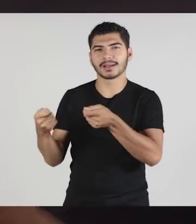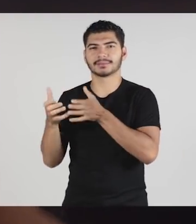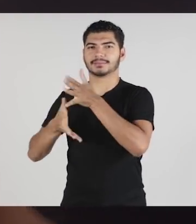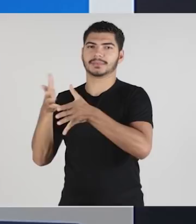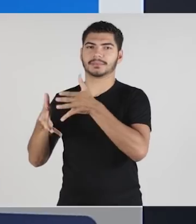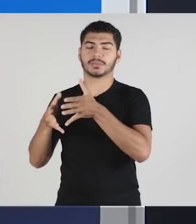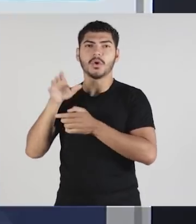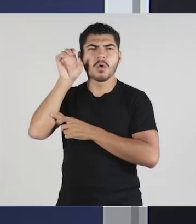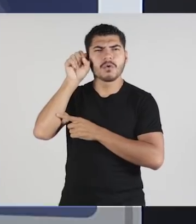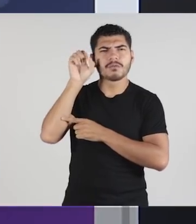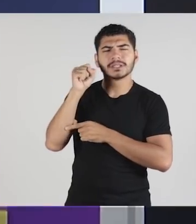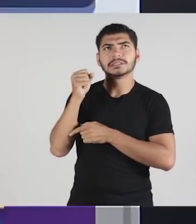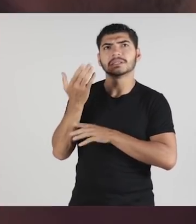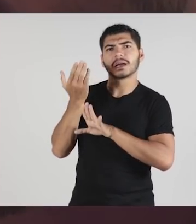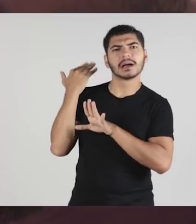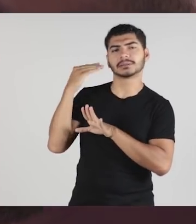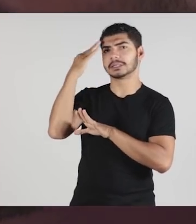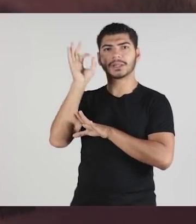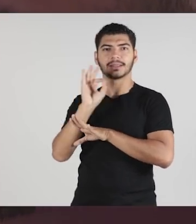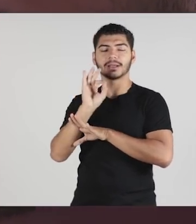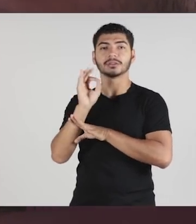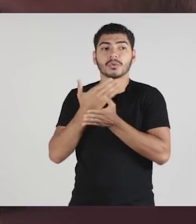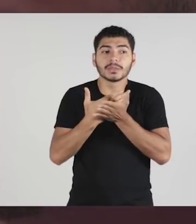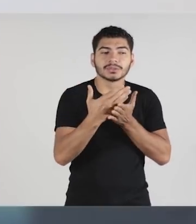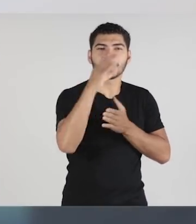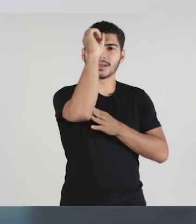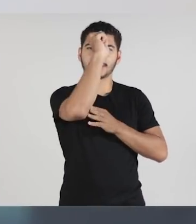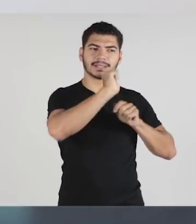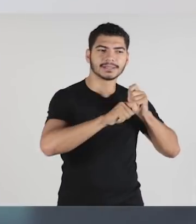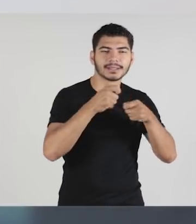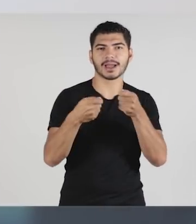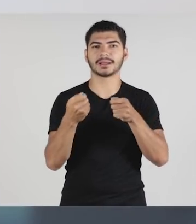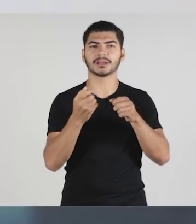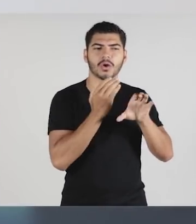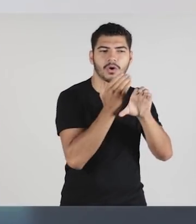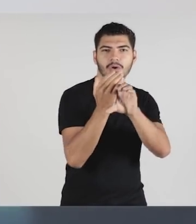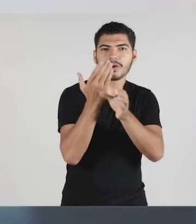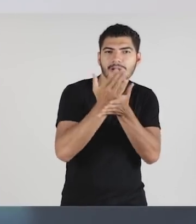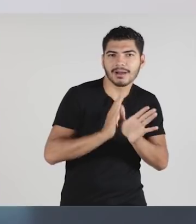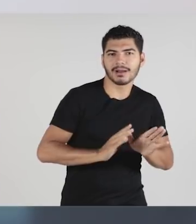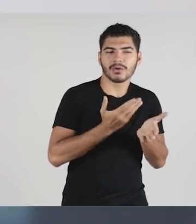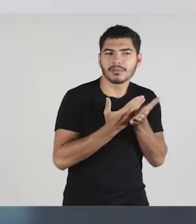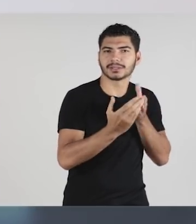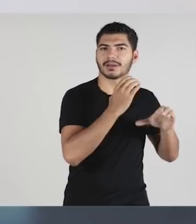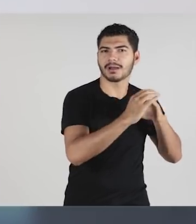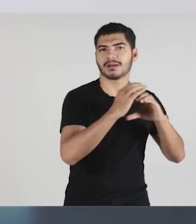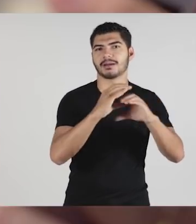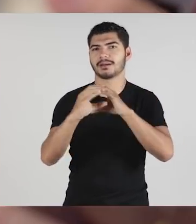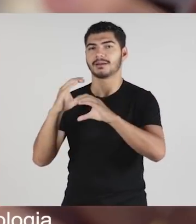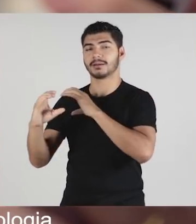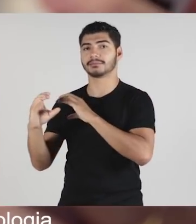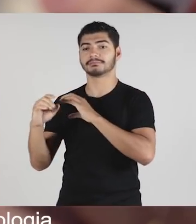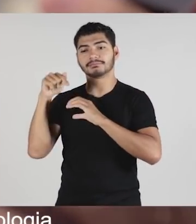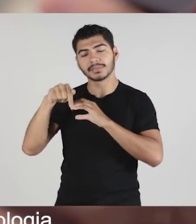Muitos ouvintes que não entendiam desse universo estão aprendendo os primeiros sinais e ajudando a quebrar essa barreira de comunicação. E quebrando essa